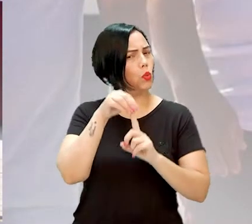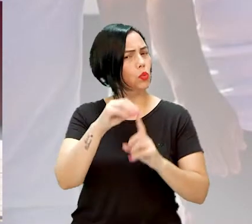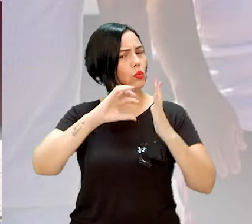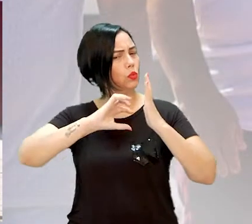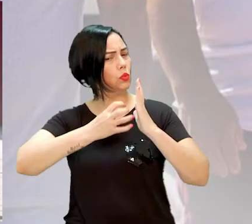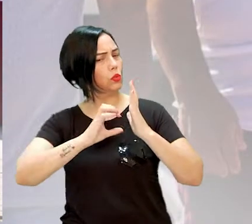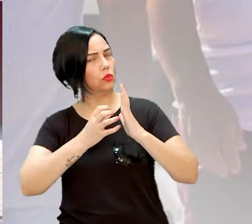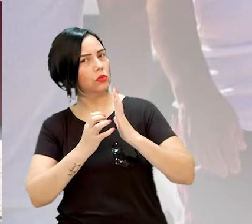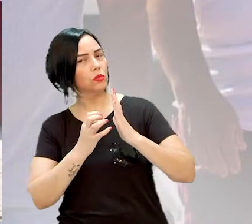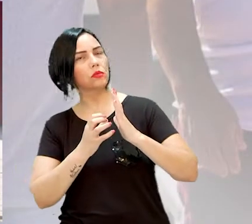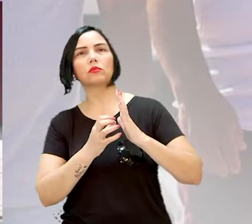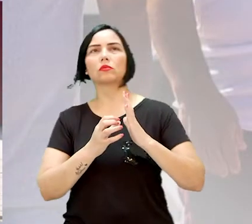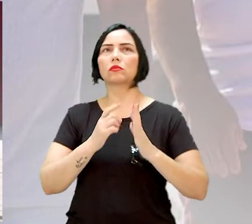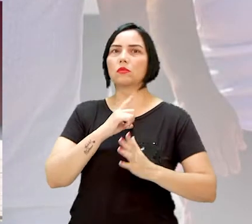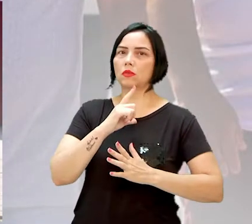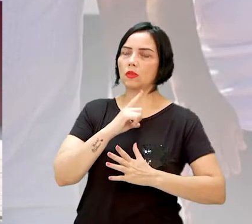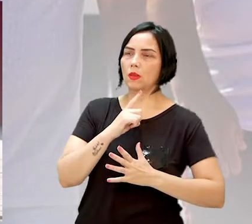até então,